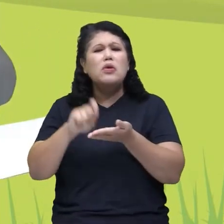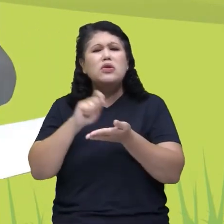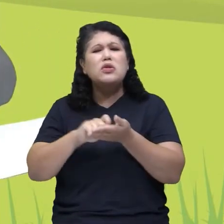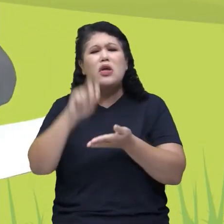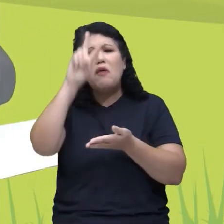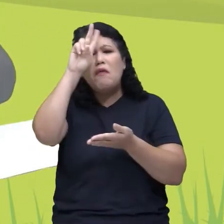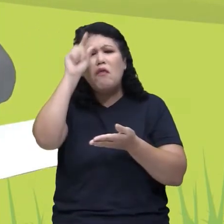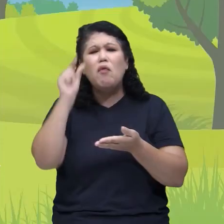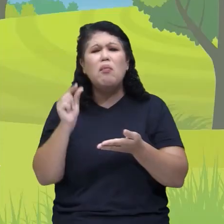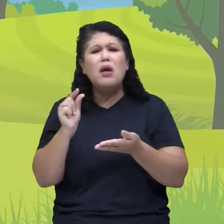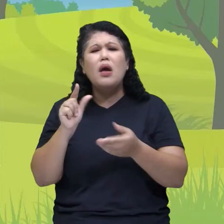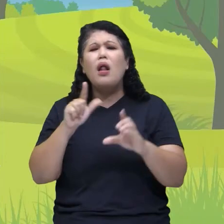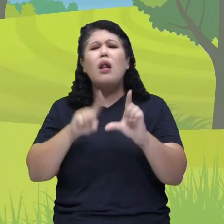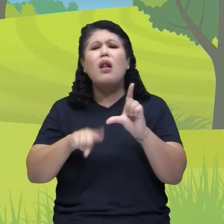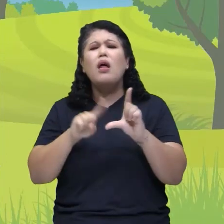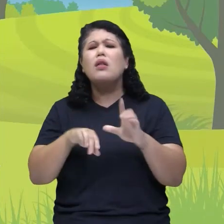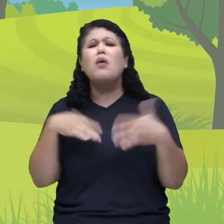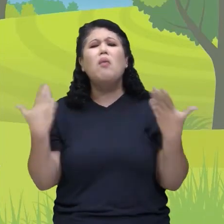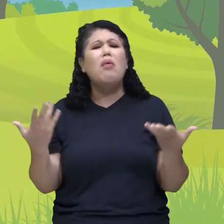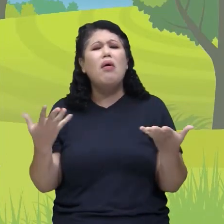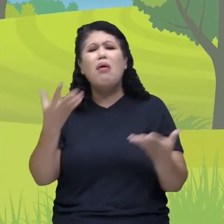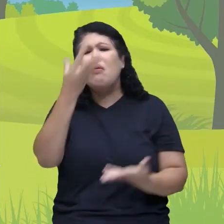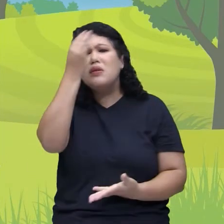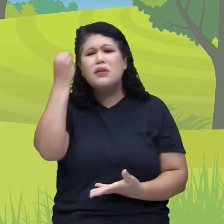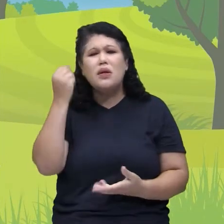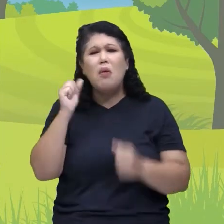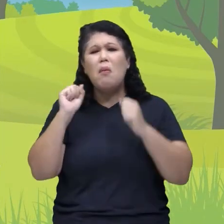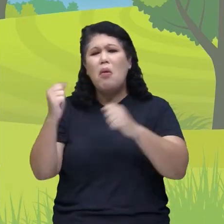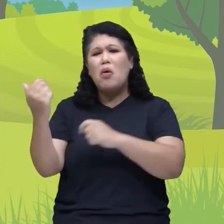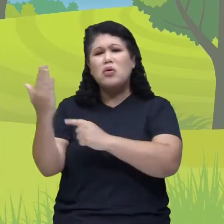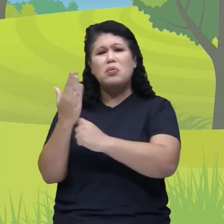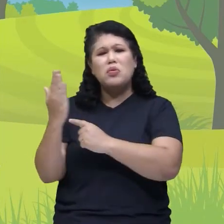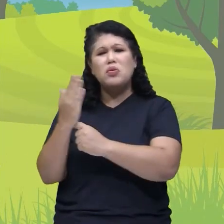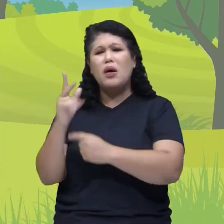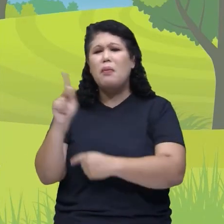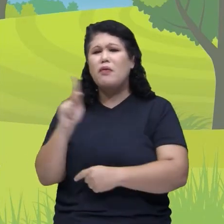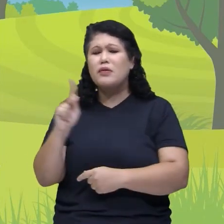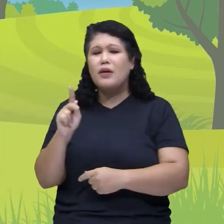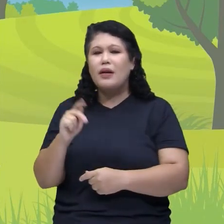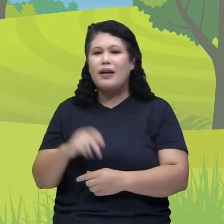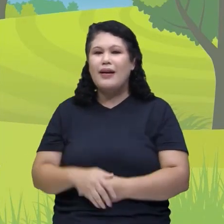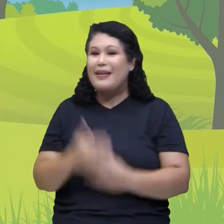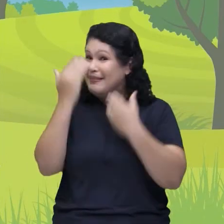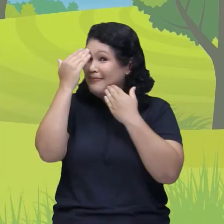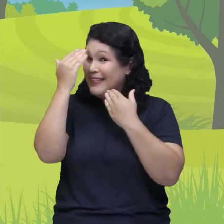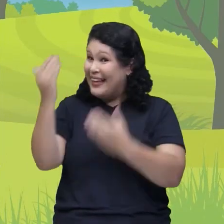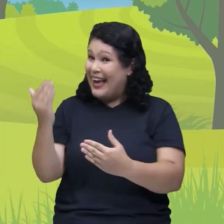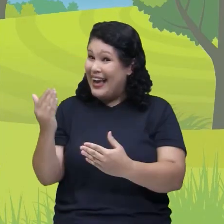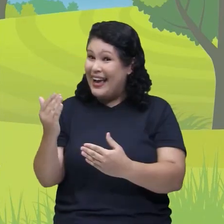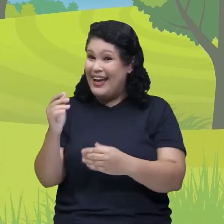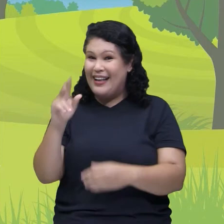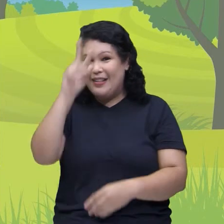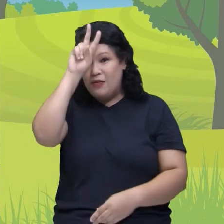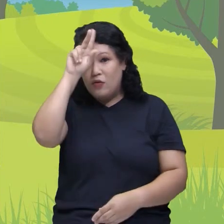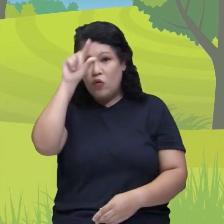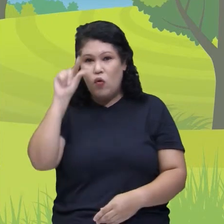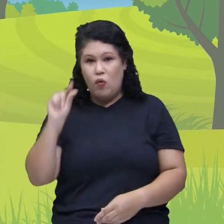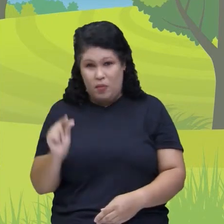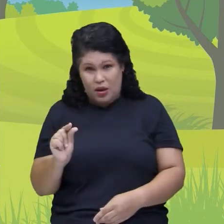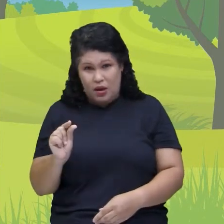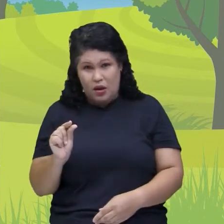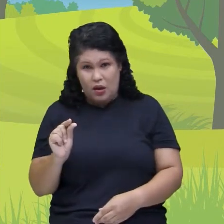letra? Eu não lembro. Pode me ajudar, professora? Obrigado, professora. Formiguinha se escreve com a letra F.